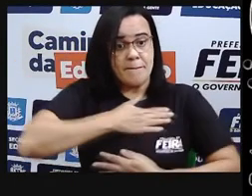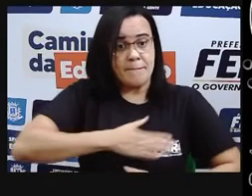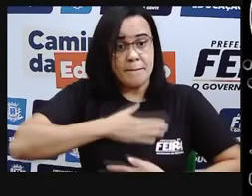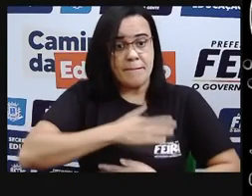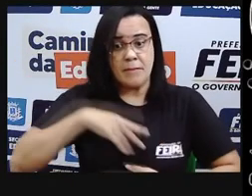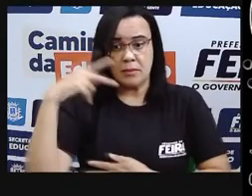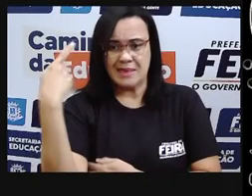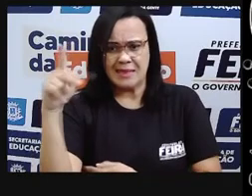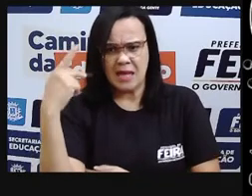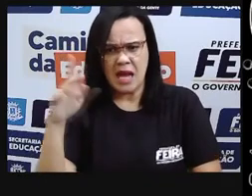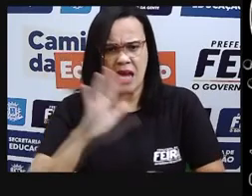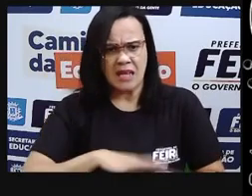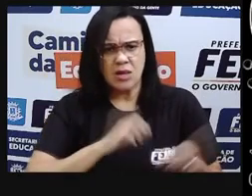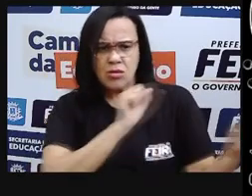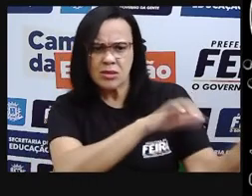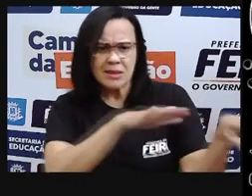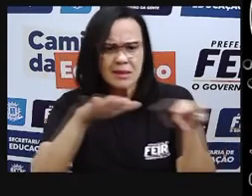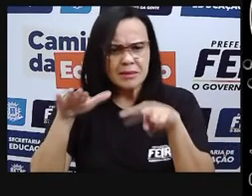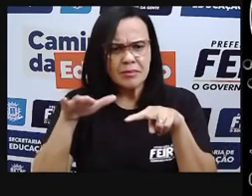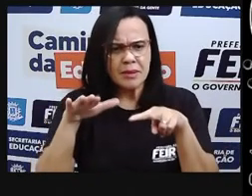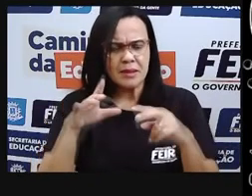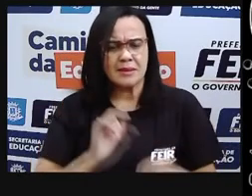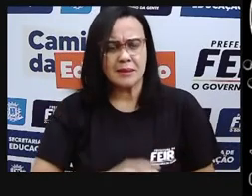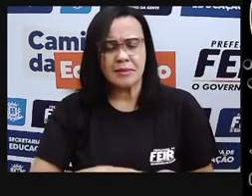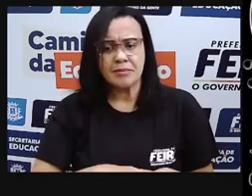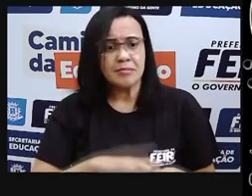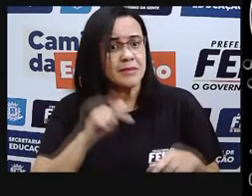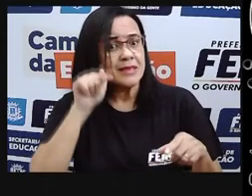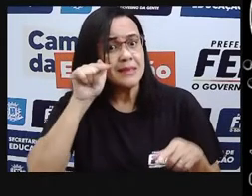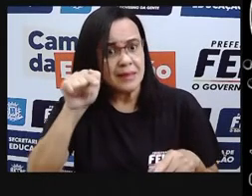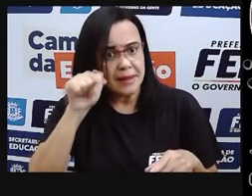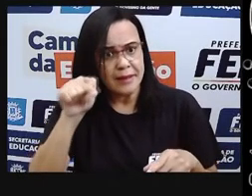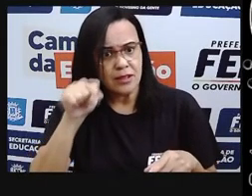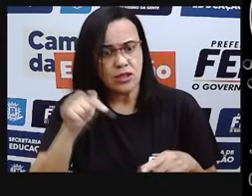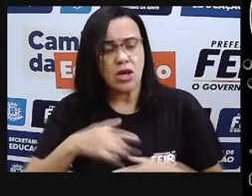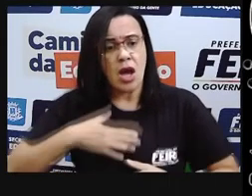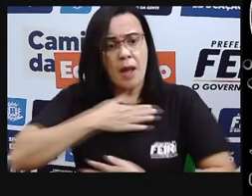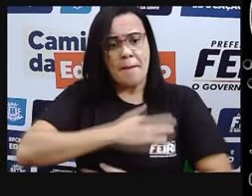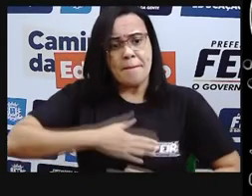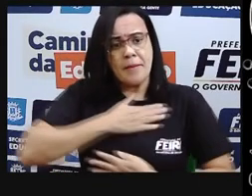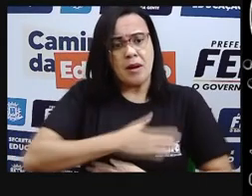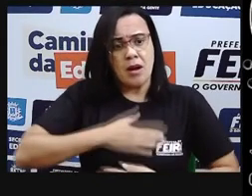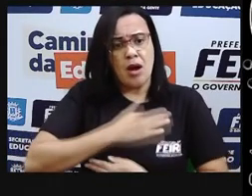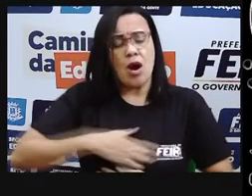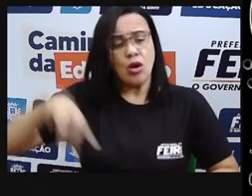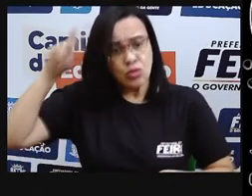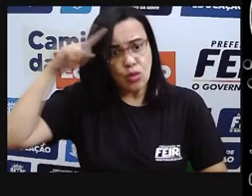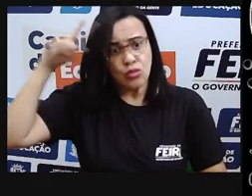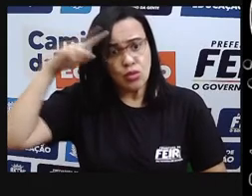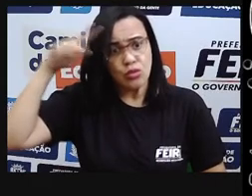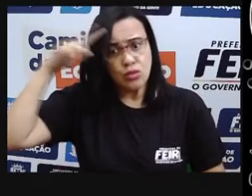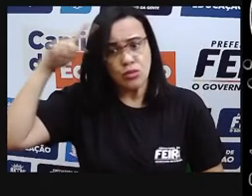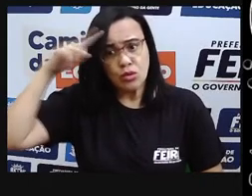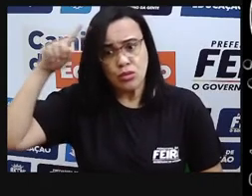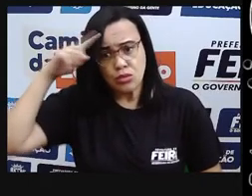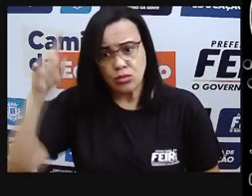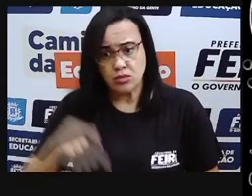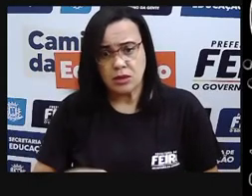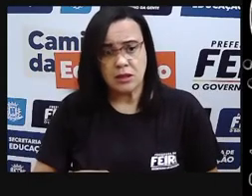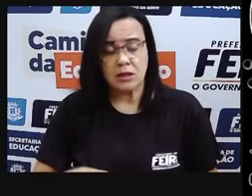Durante uma semana, uma semana tem quantos dias? 7. Então, o que eu faço? 3,30